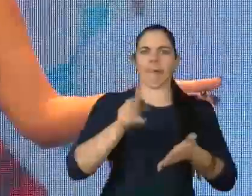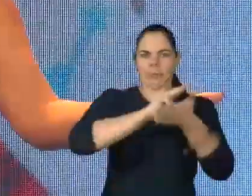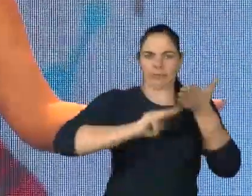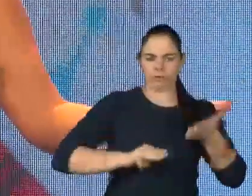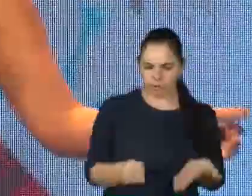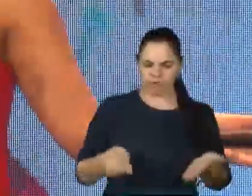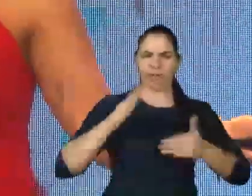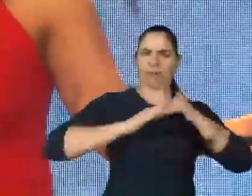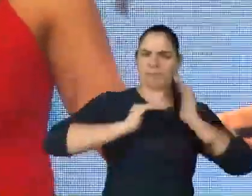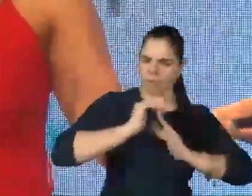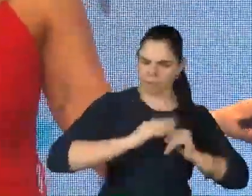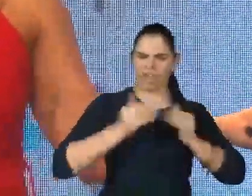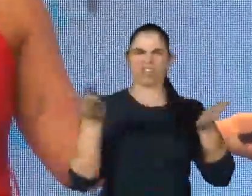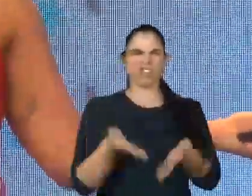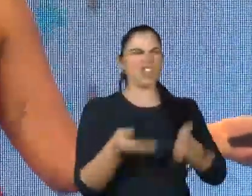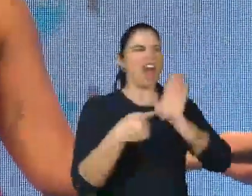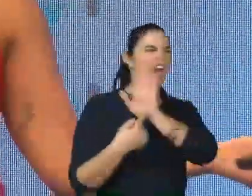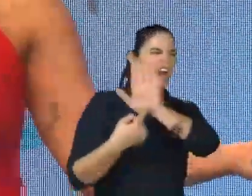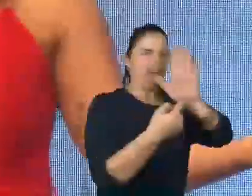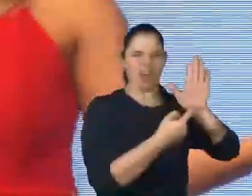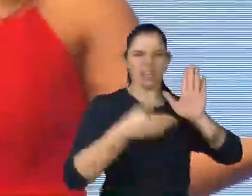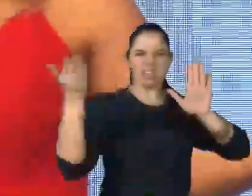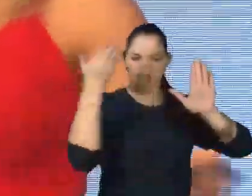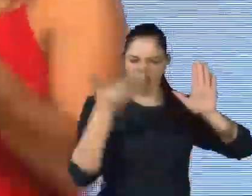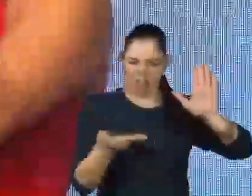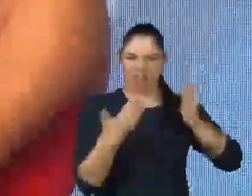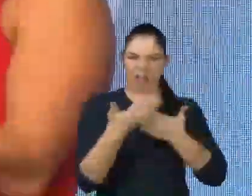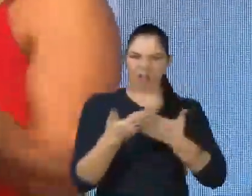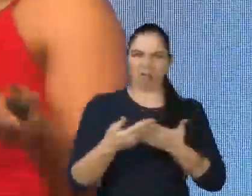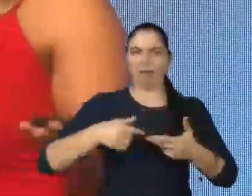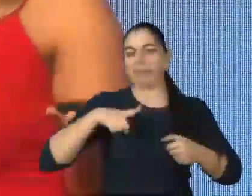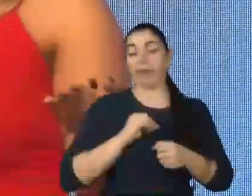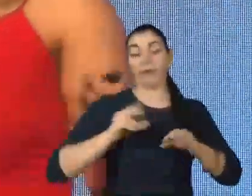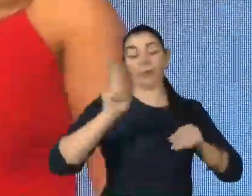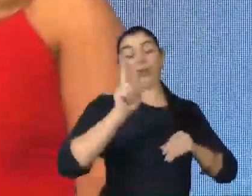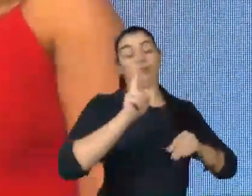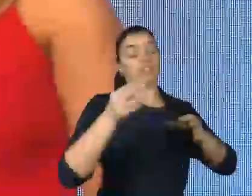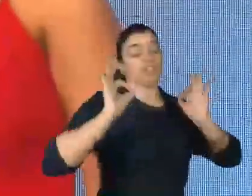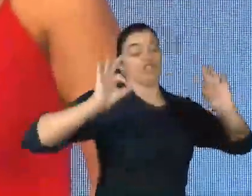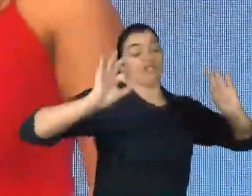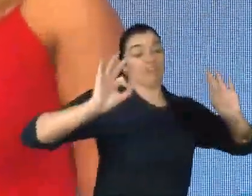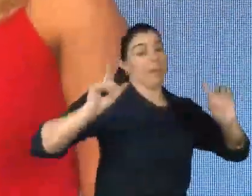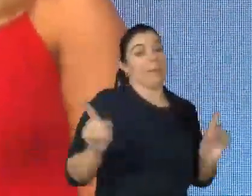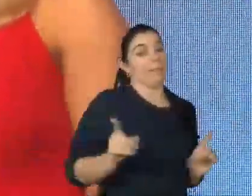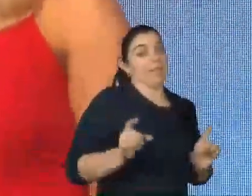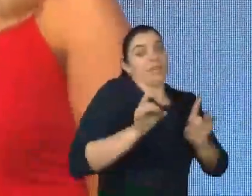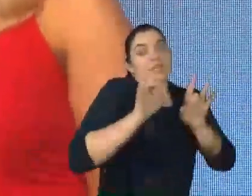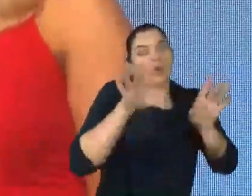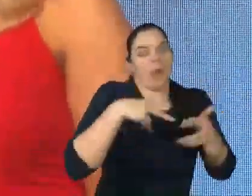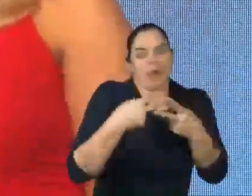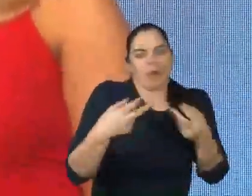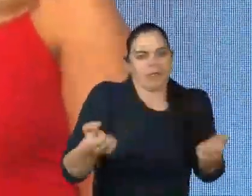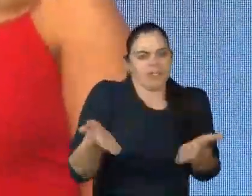Ele já traz recursos visuais para dentro da sala de aula há muito tempo. Então, esse nome chique nós usamos para algo que já é